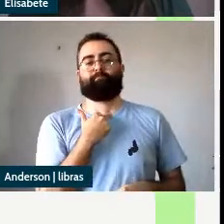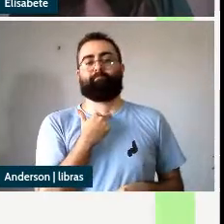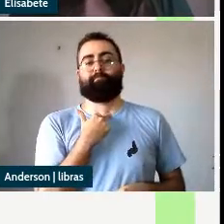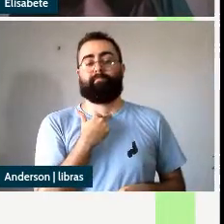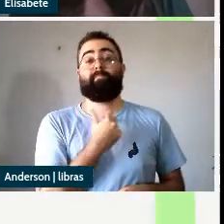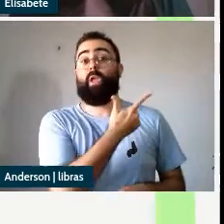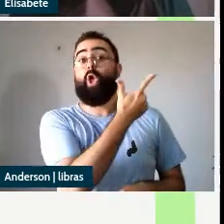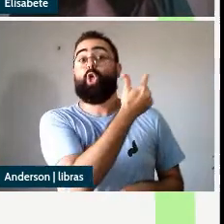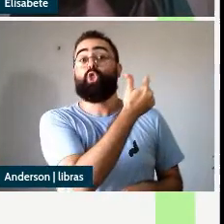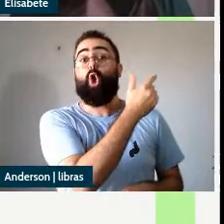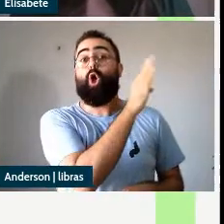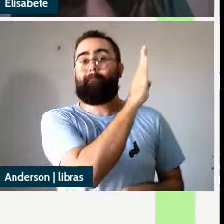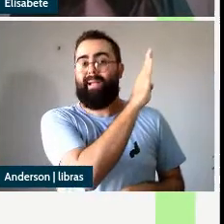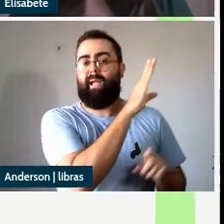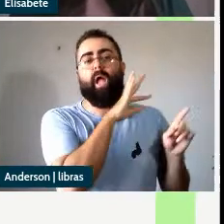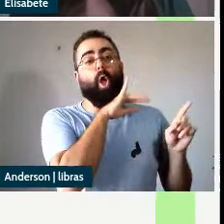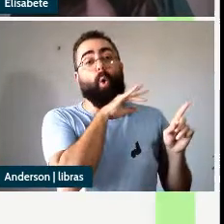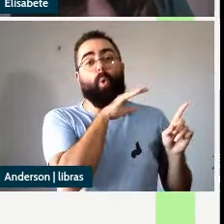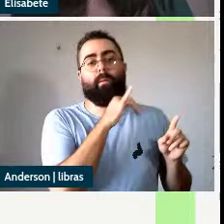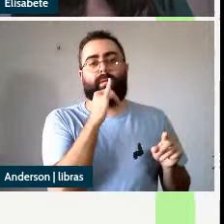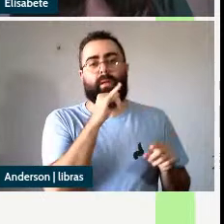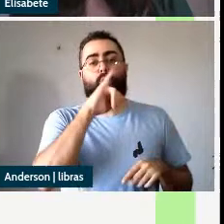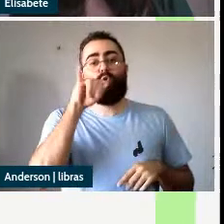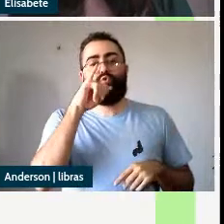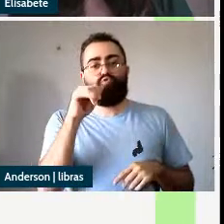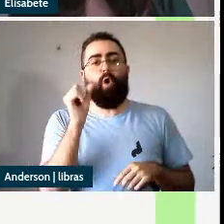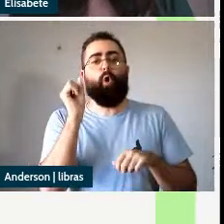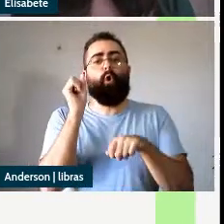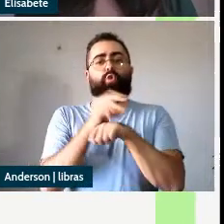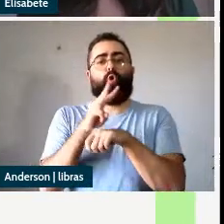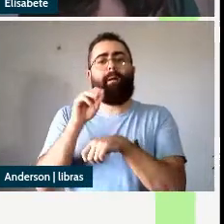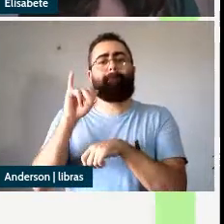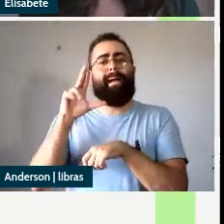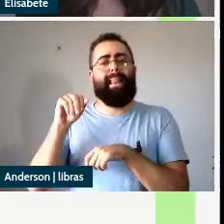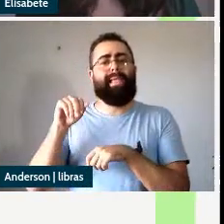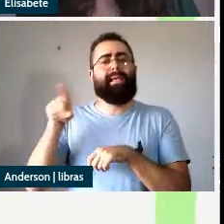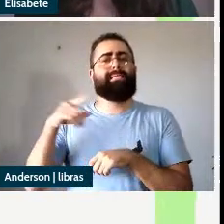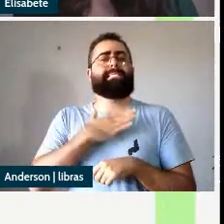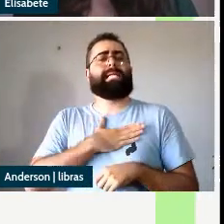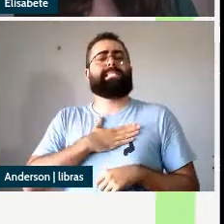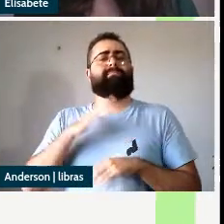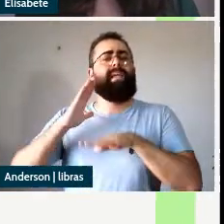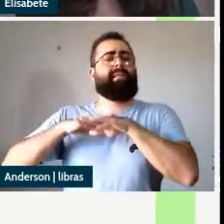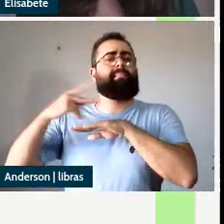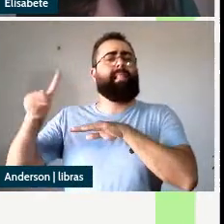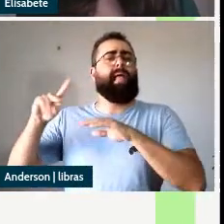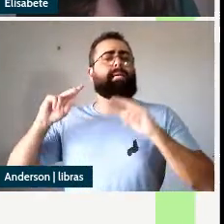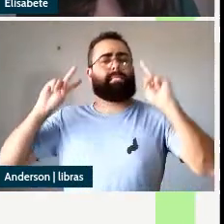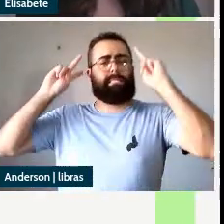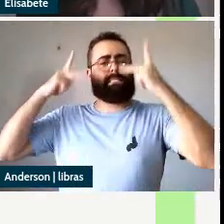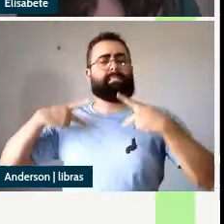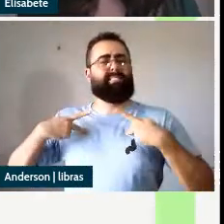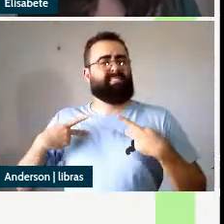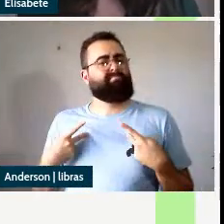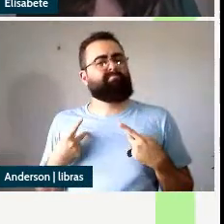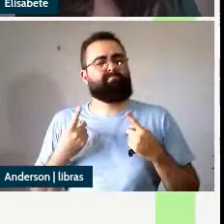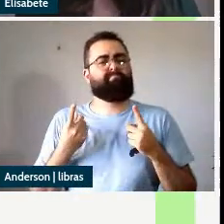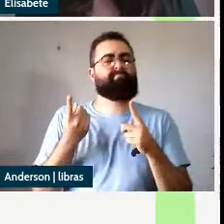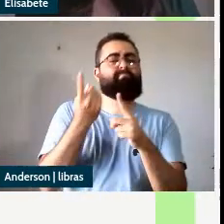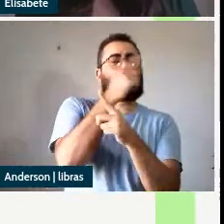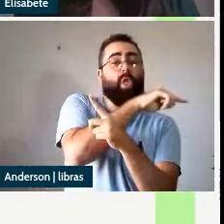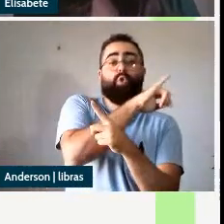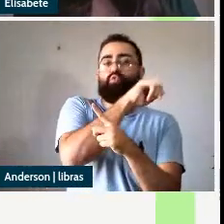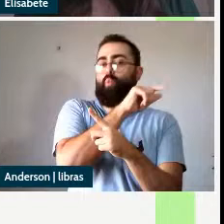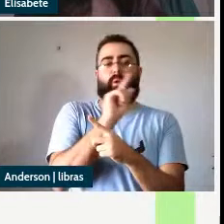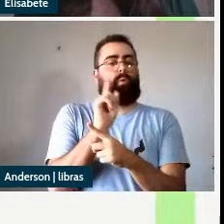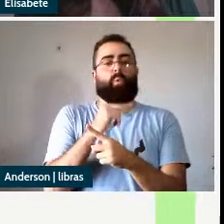ruim ela é gramatical o João contratou a Maria satisfeita consigo mesmo já as sentenças em 13 que contém um